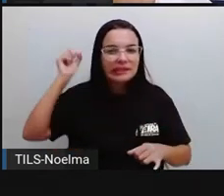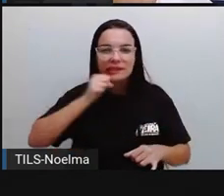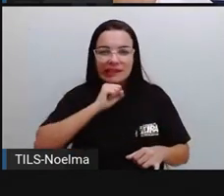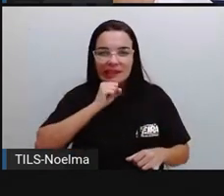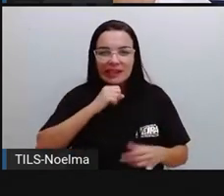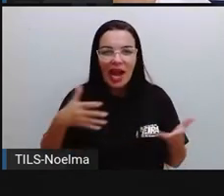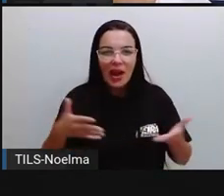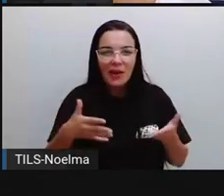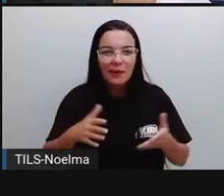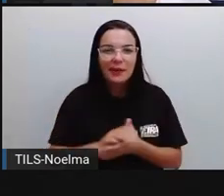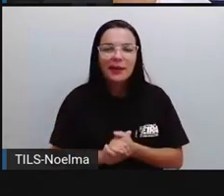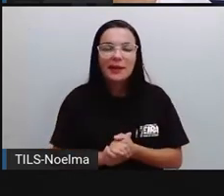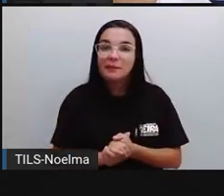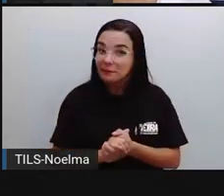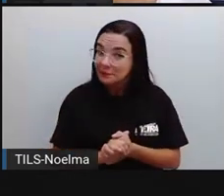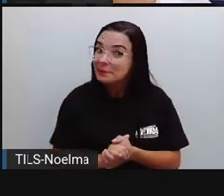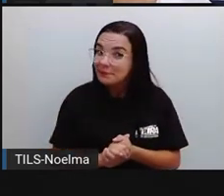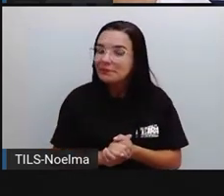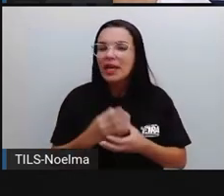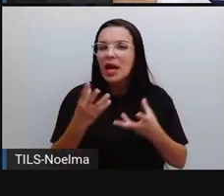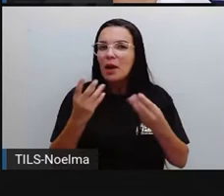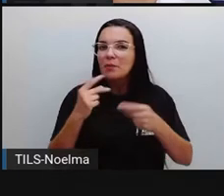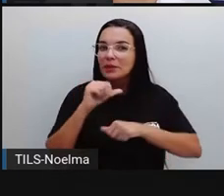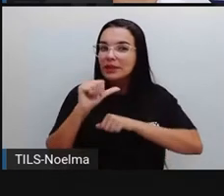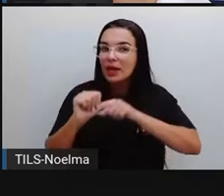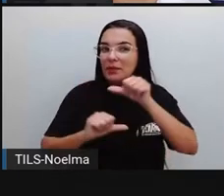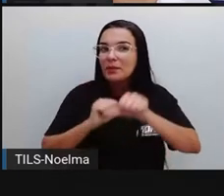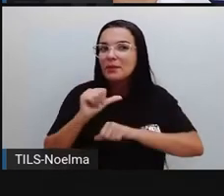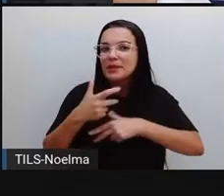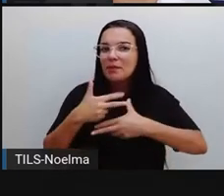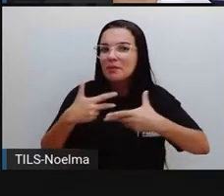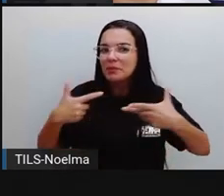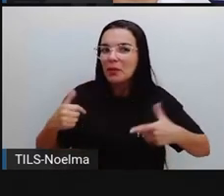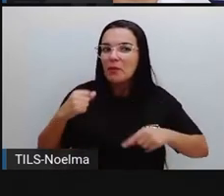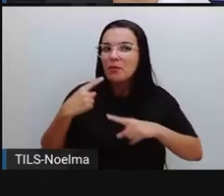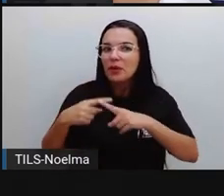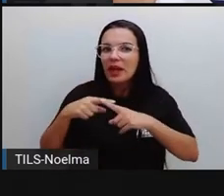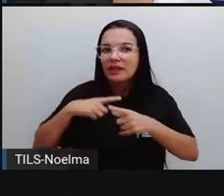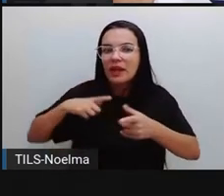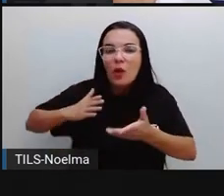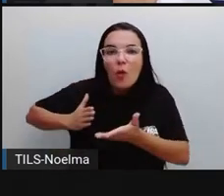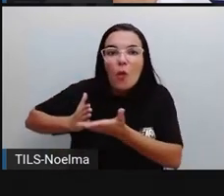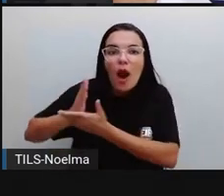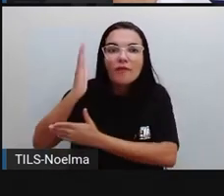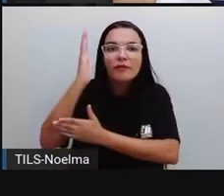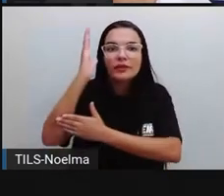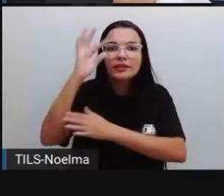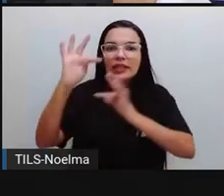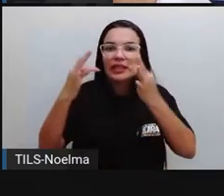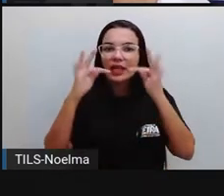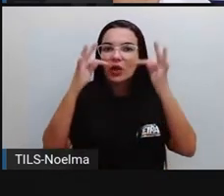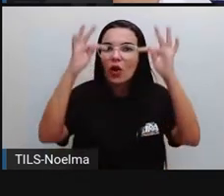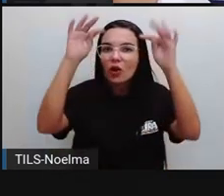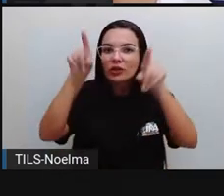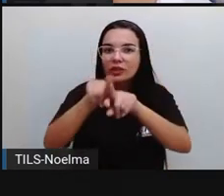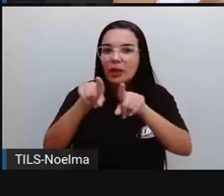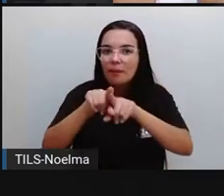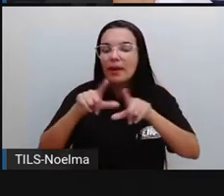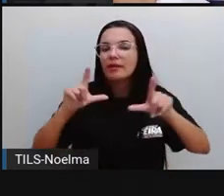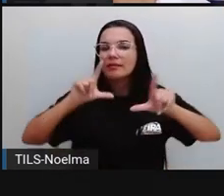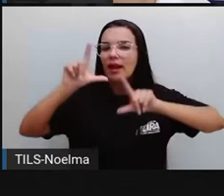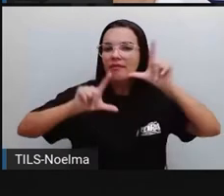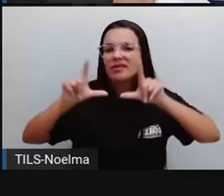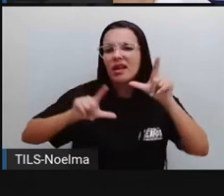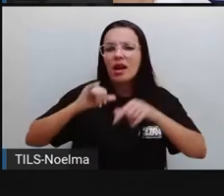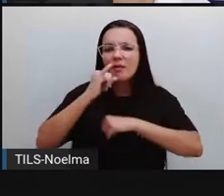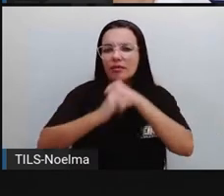Muita coisa mudou com o avanço tecnológico e das mídias, mas a função social dos textos permanece as